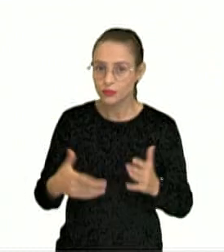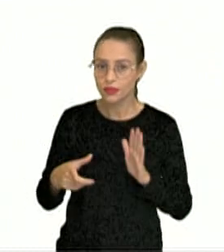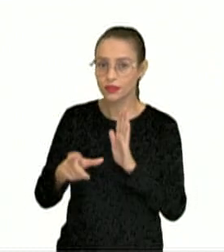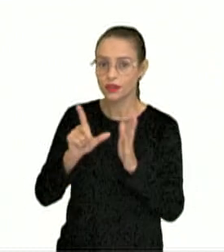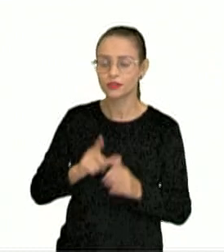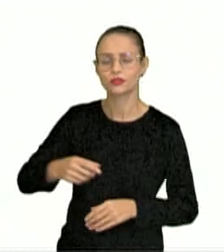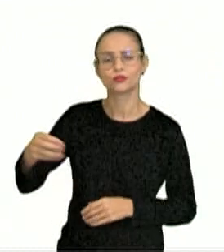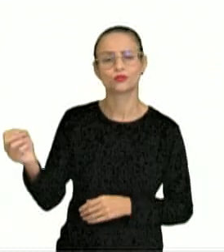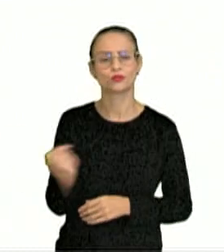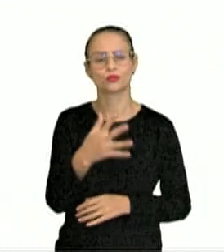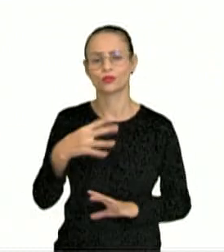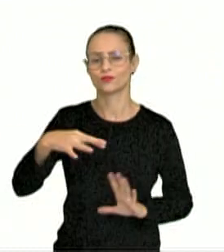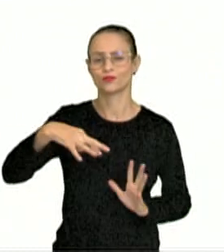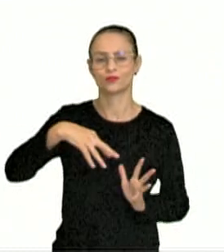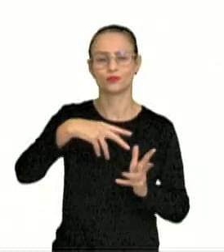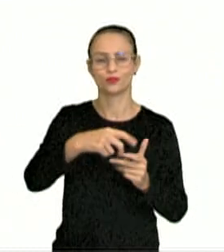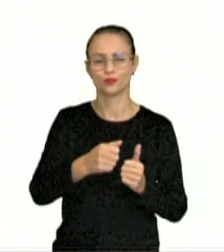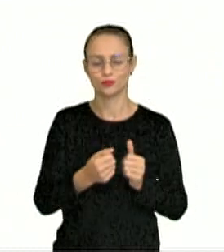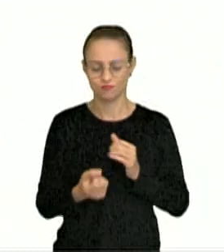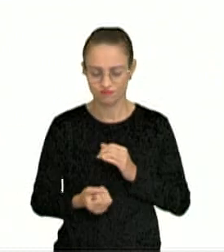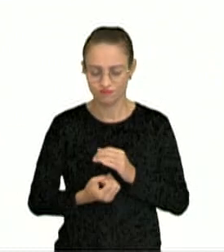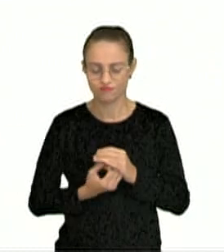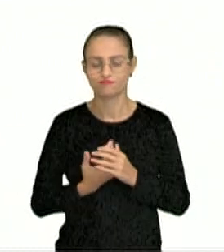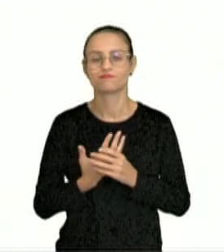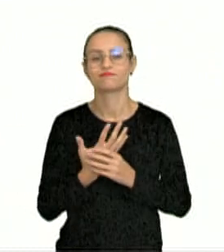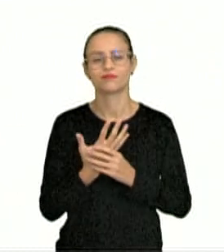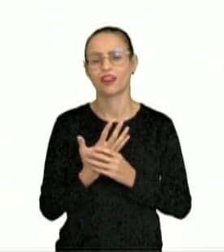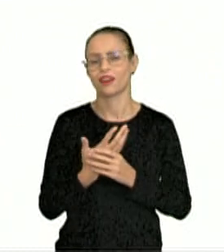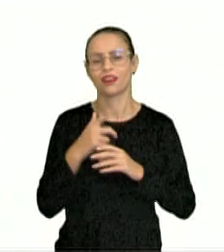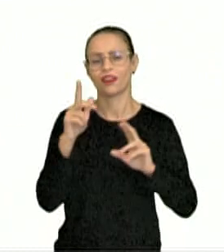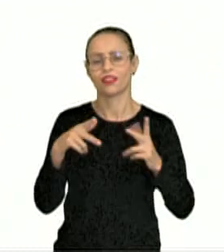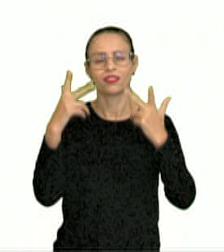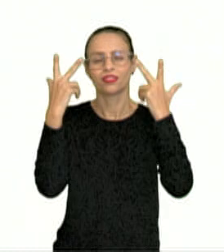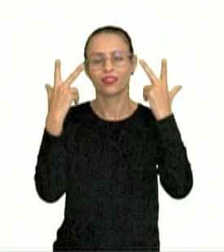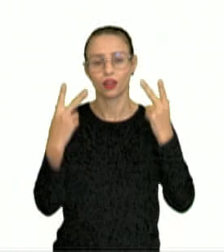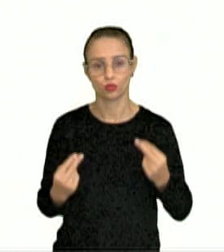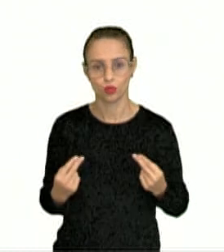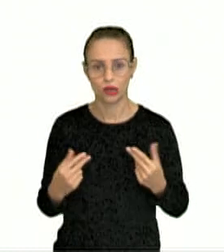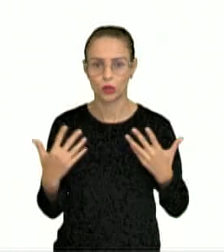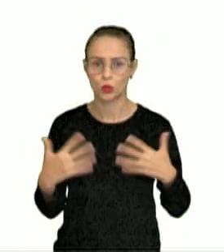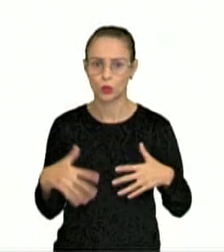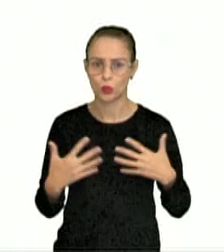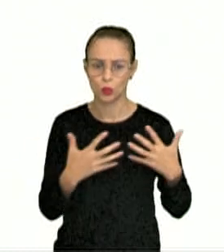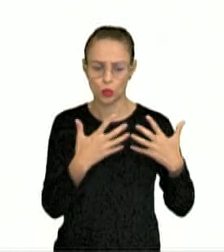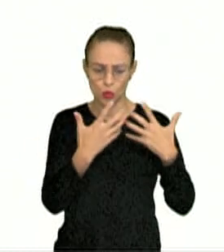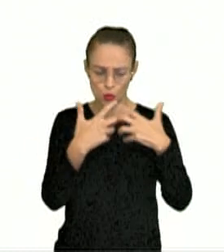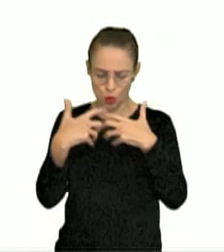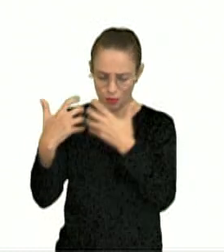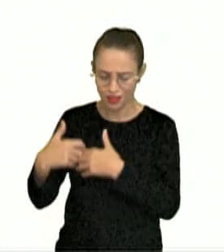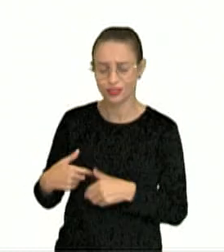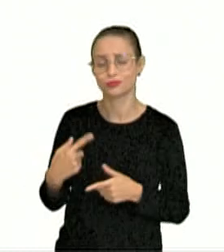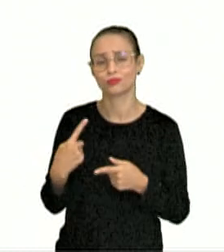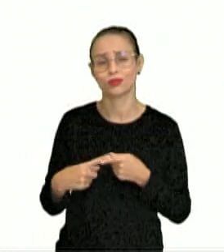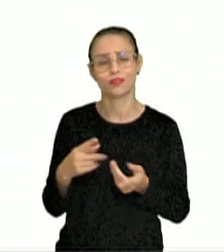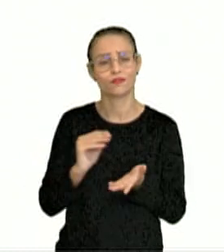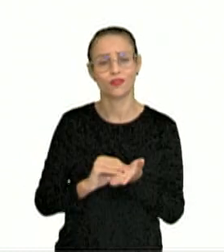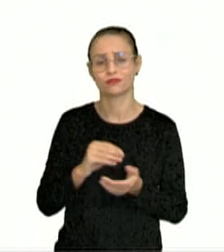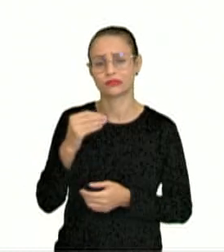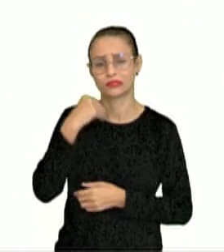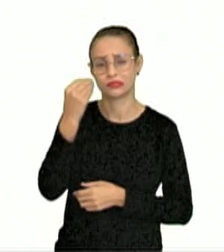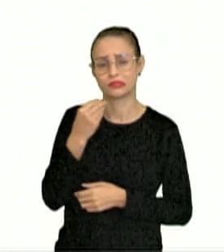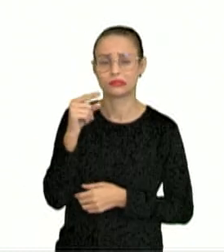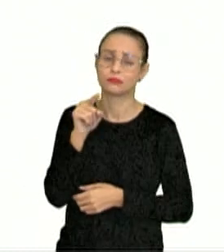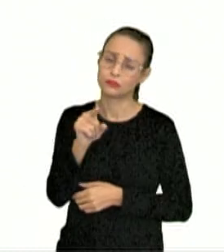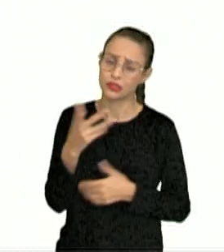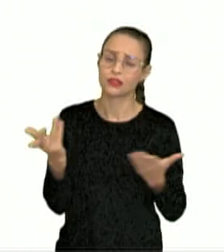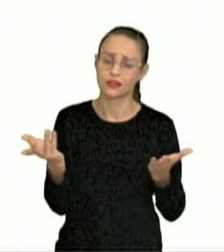um novo mundo está a surgir dentro de ti e é natural que este pareça demasiado complexo para se encaixar na